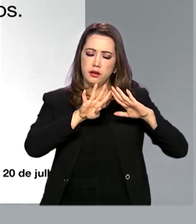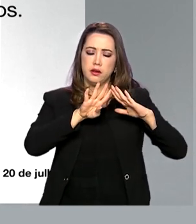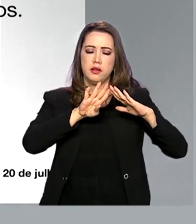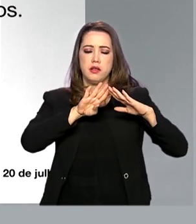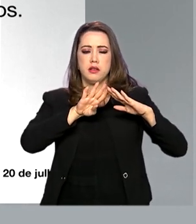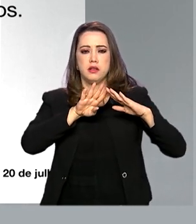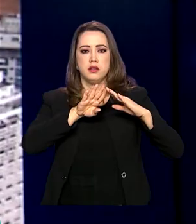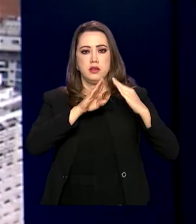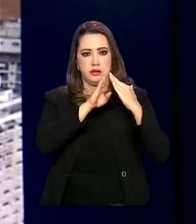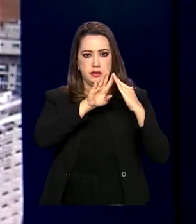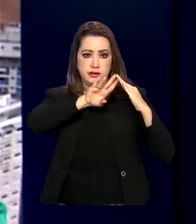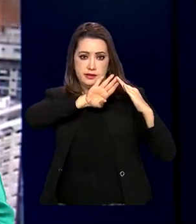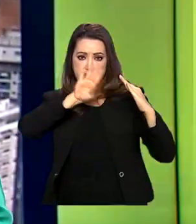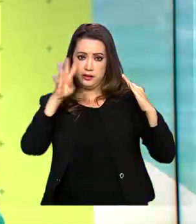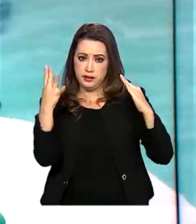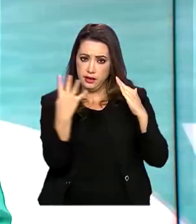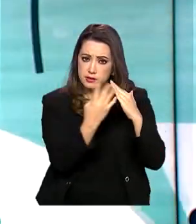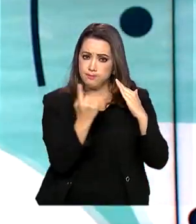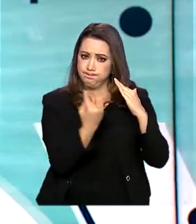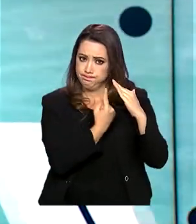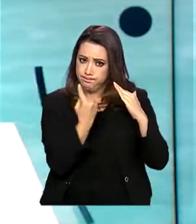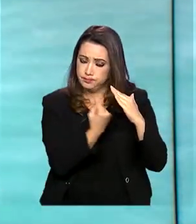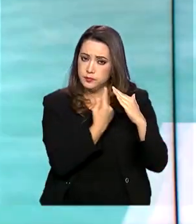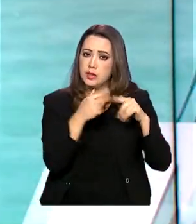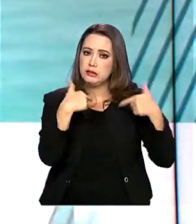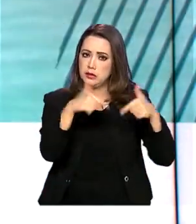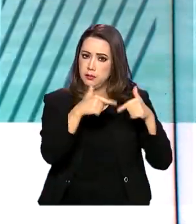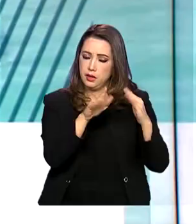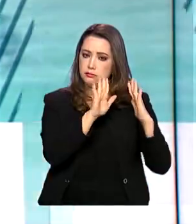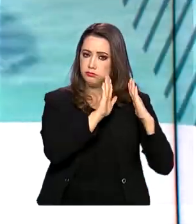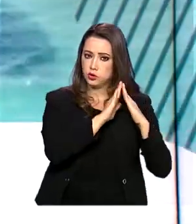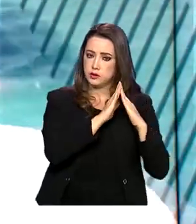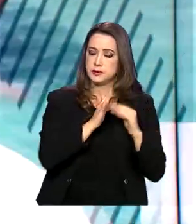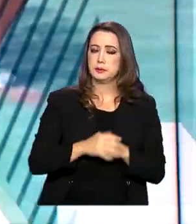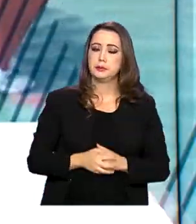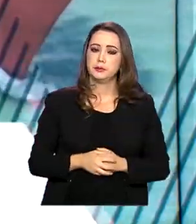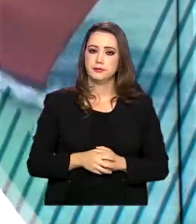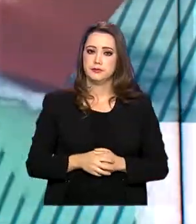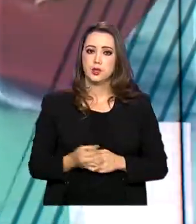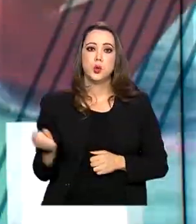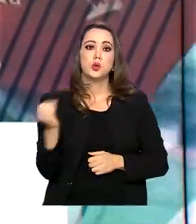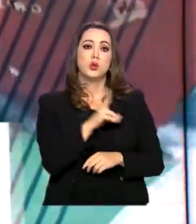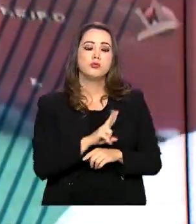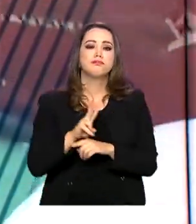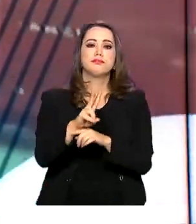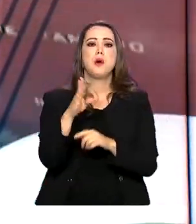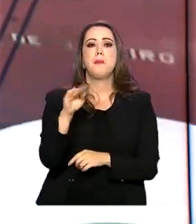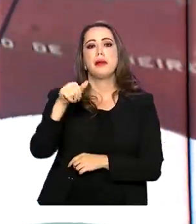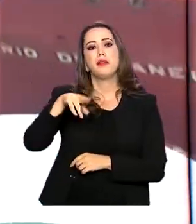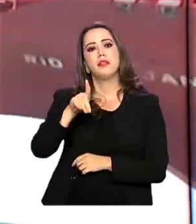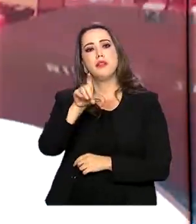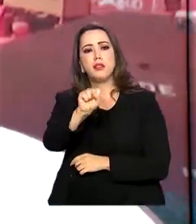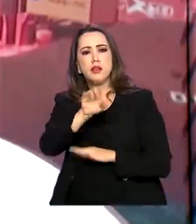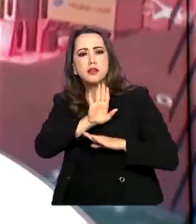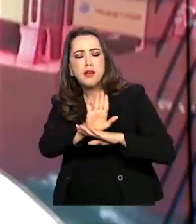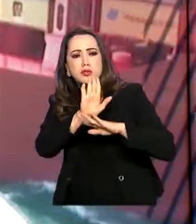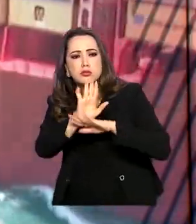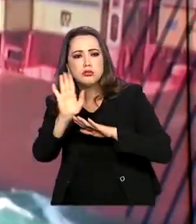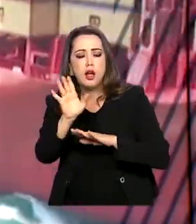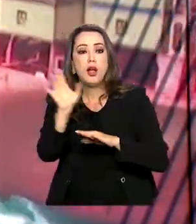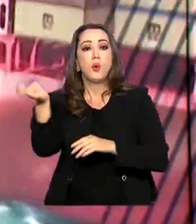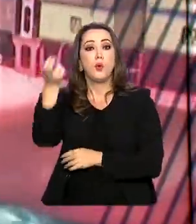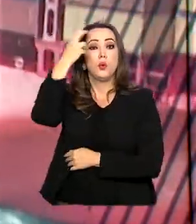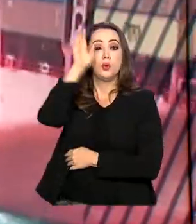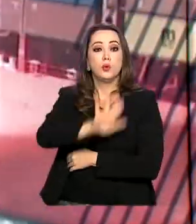casa. Uma nova linha de crédito do BNDES vai apoiar a cultura nacional. A ideia é ajudar a manter